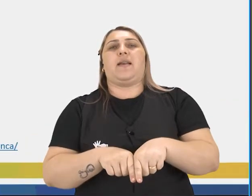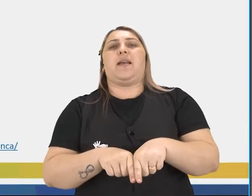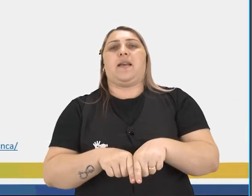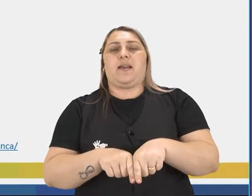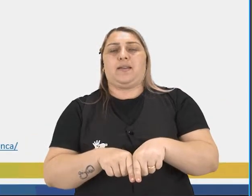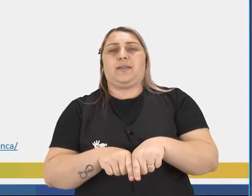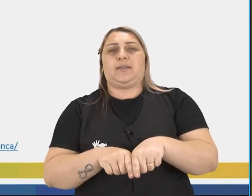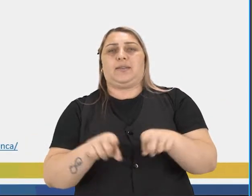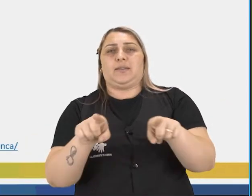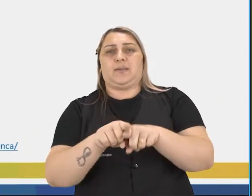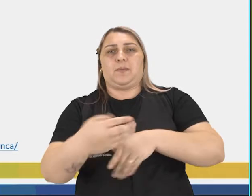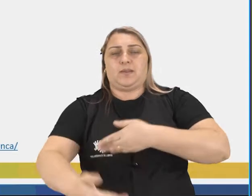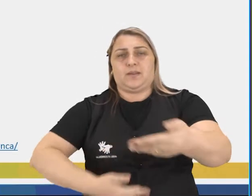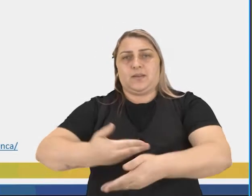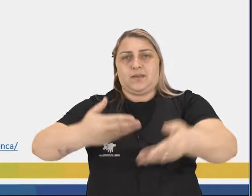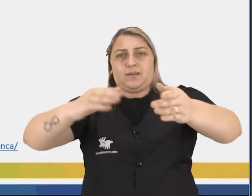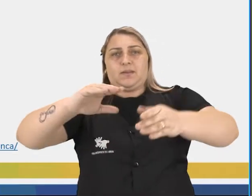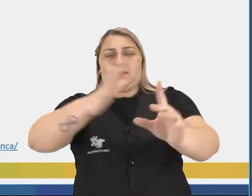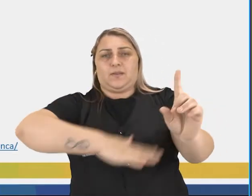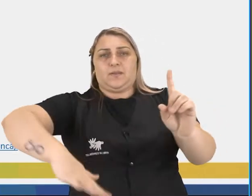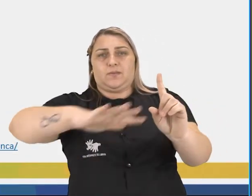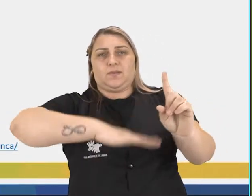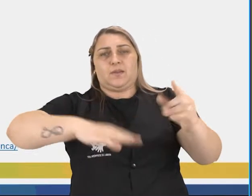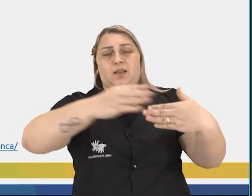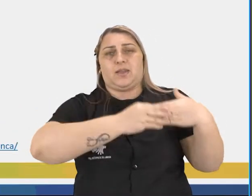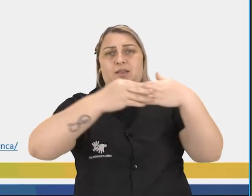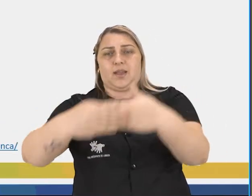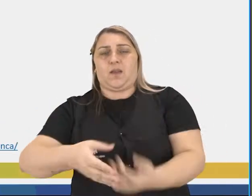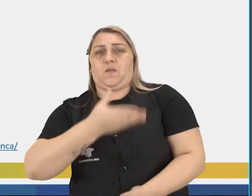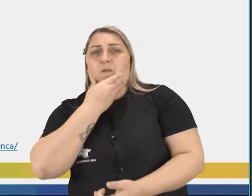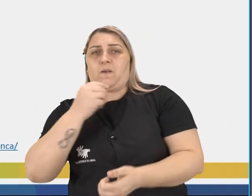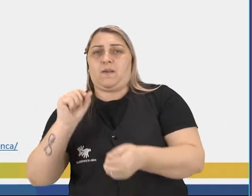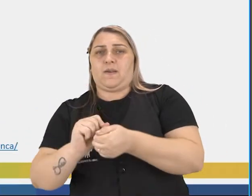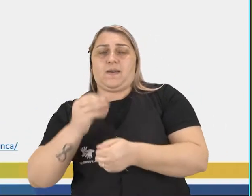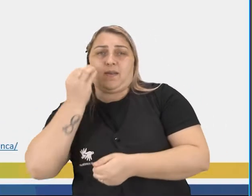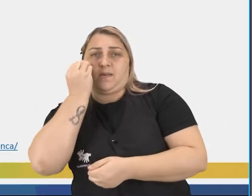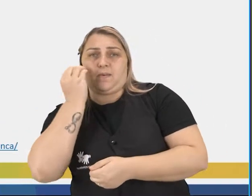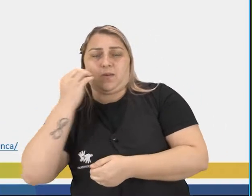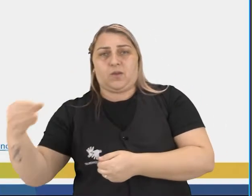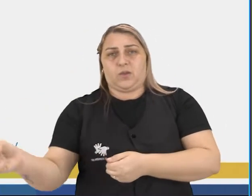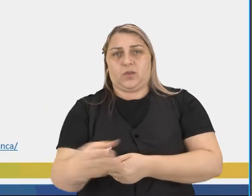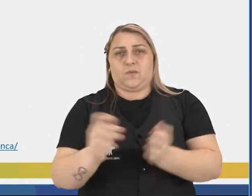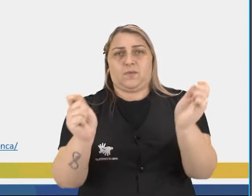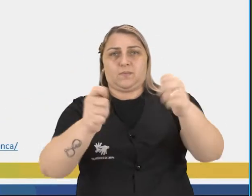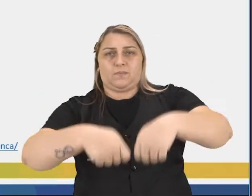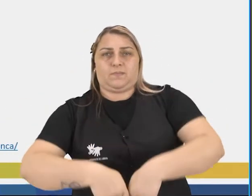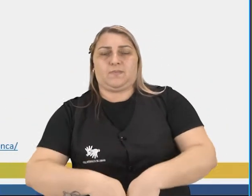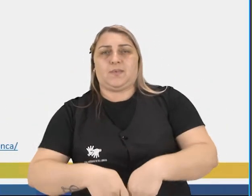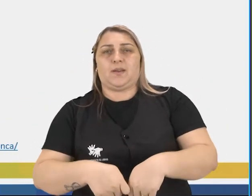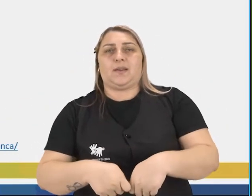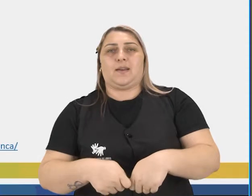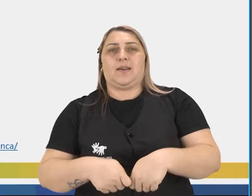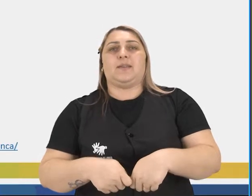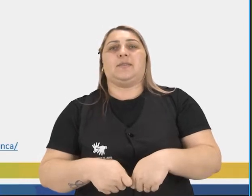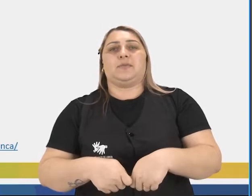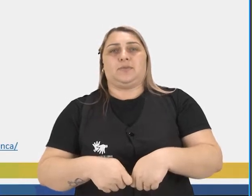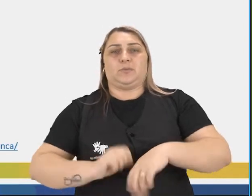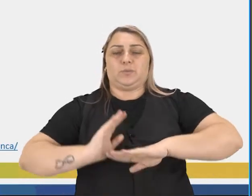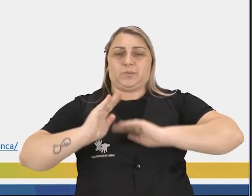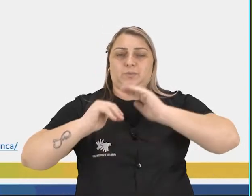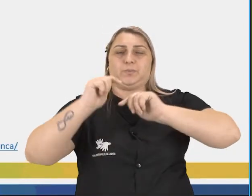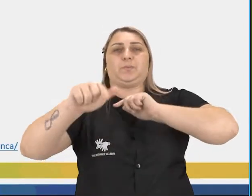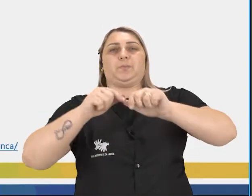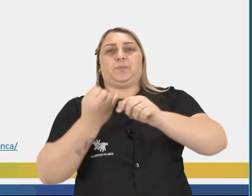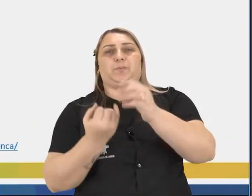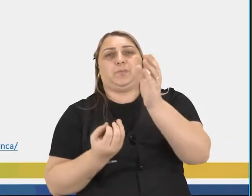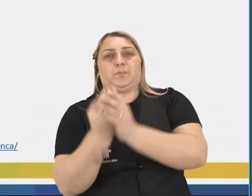efetivação das relações sociais. Leva o homem a experimentar novas possibilidades no plano do exercício de